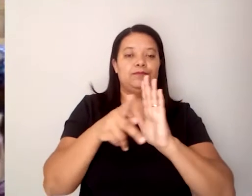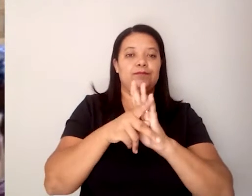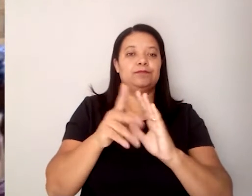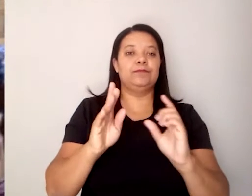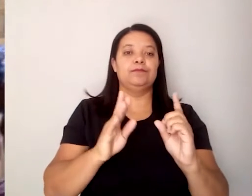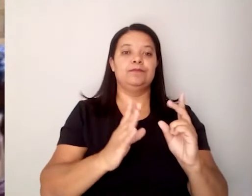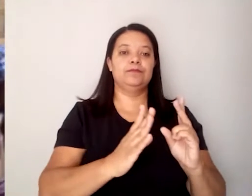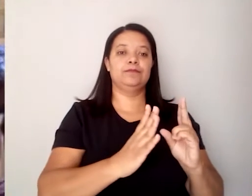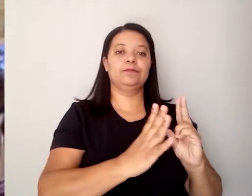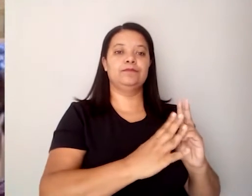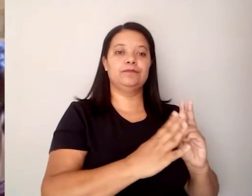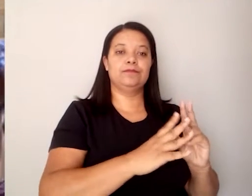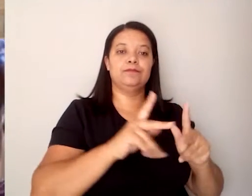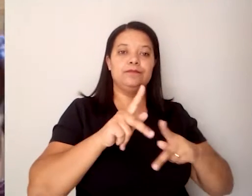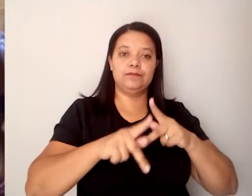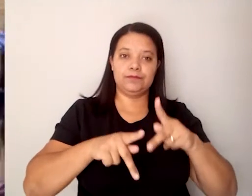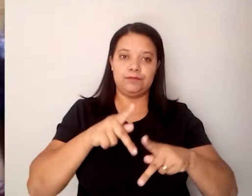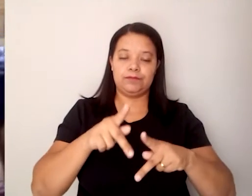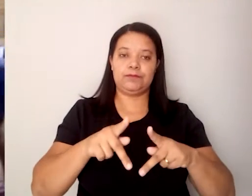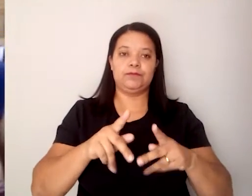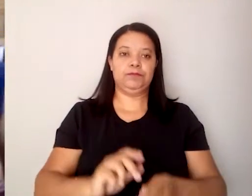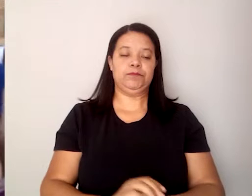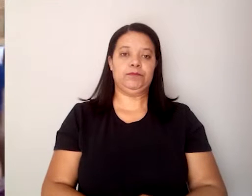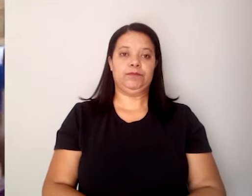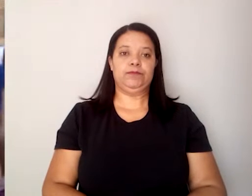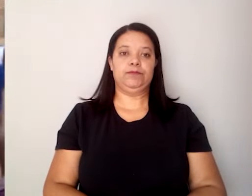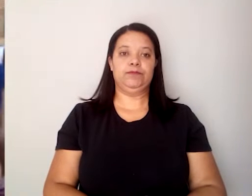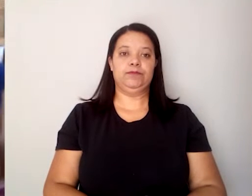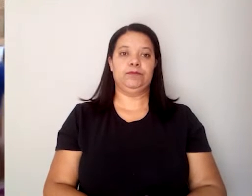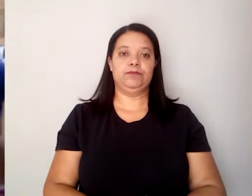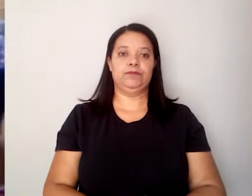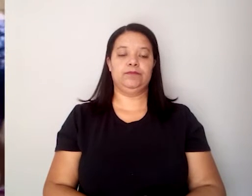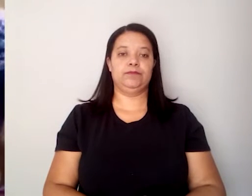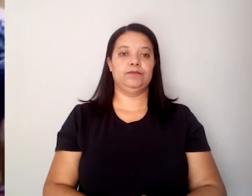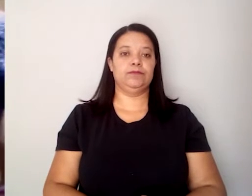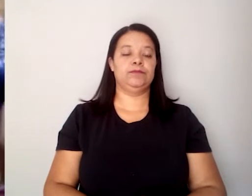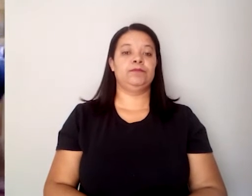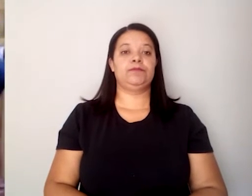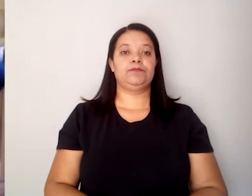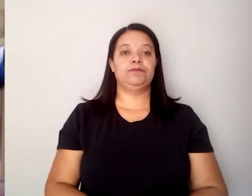desses povos de tradições orais.